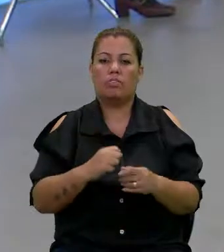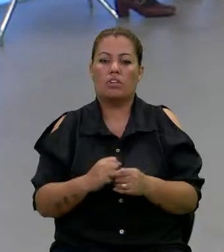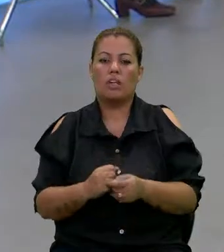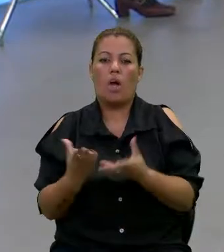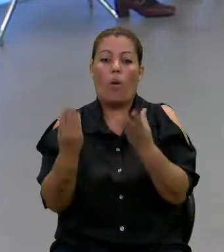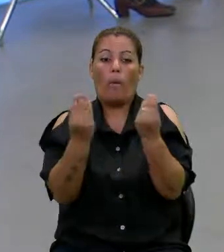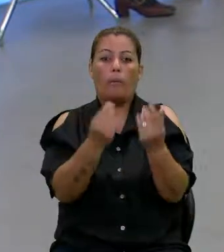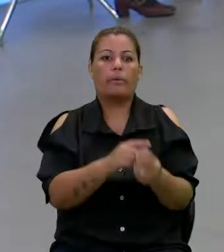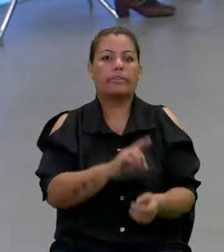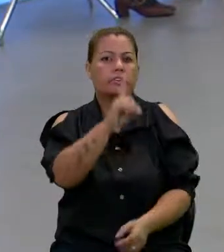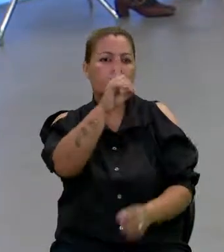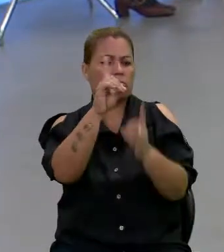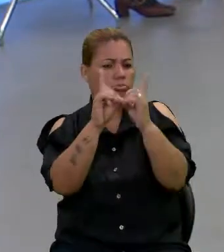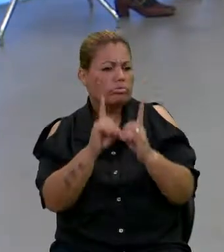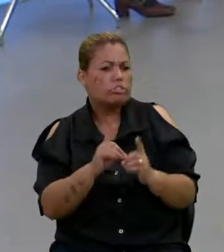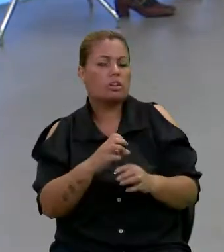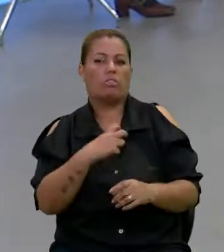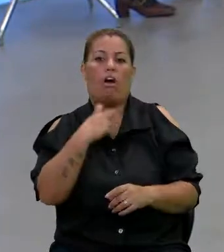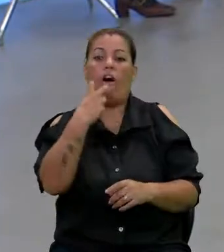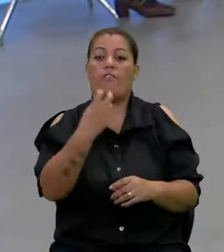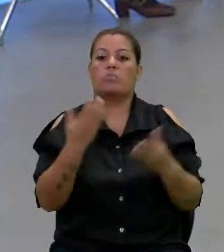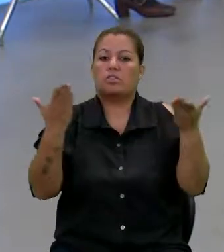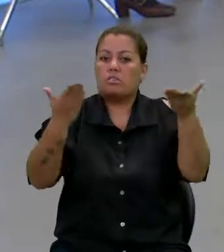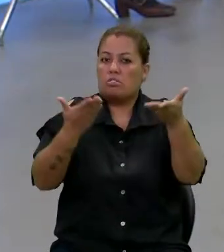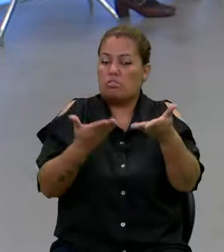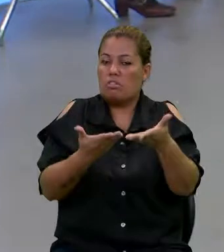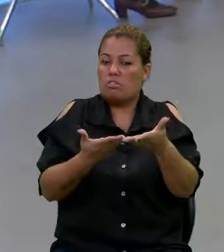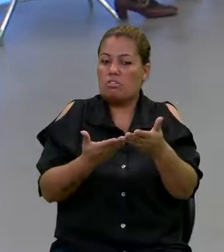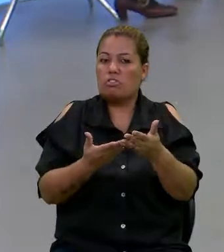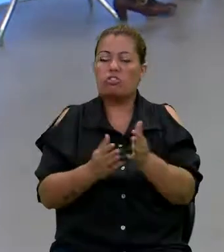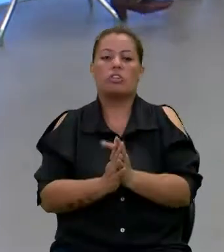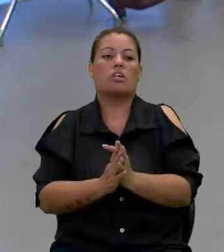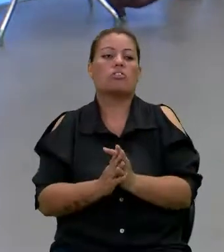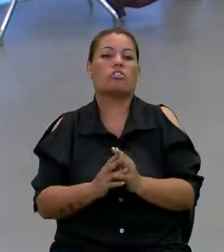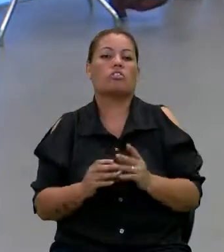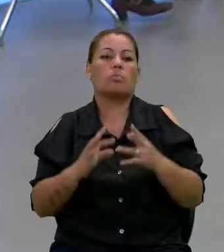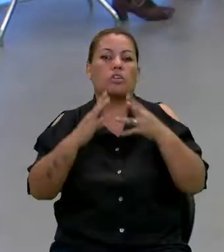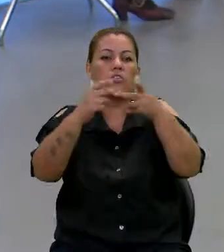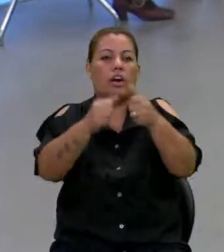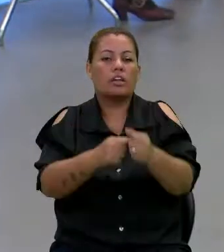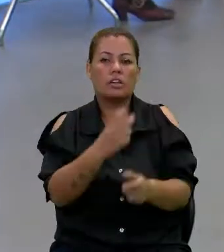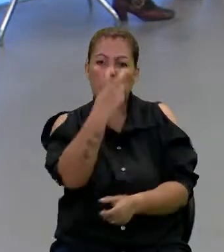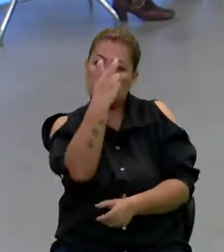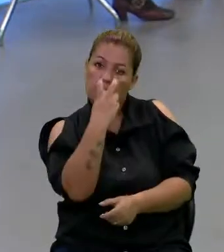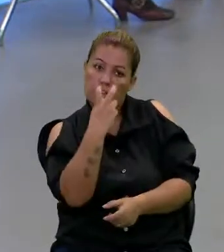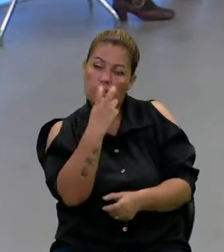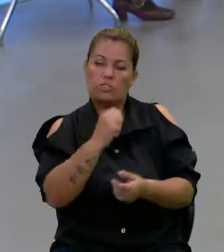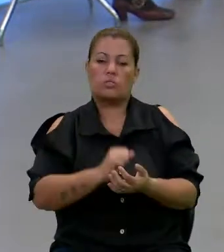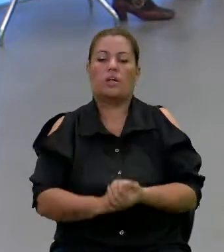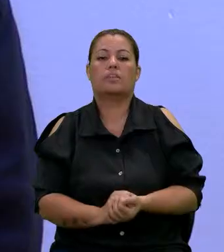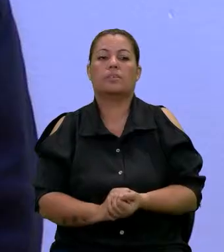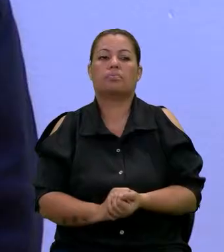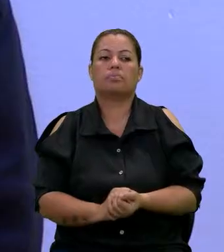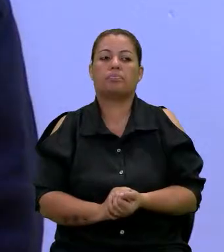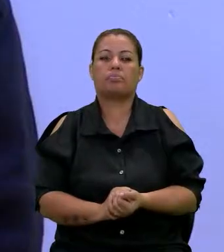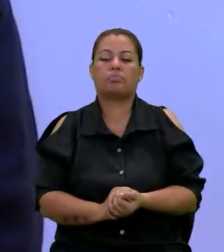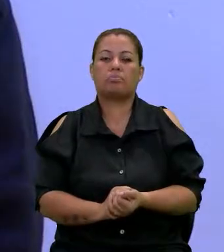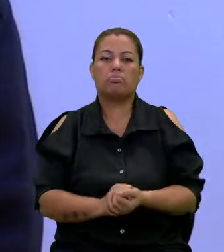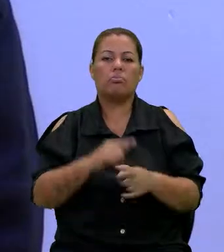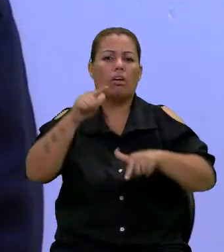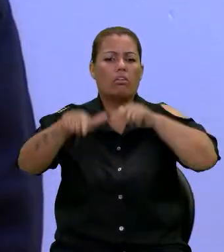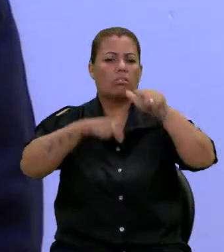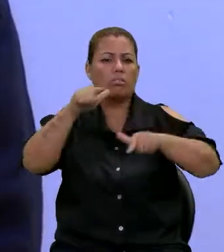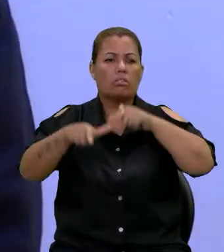Muitos têm direito à voz. É por isso que hoje nós temos desembargadores, deficientes visuais, que